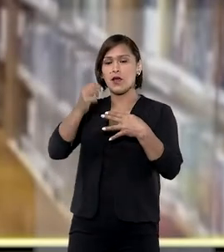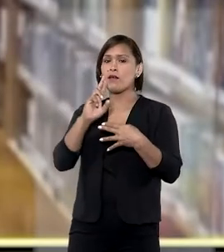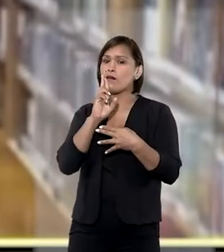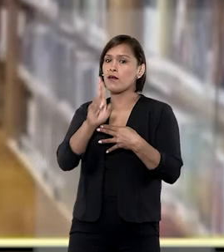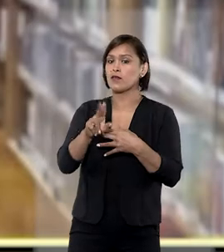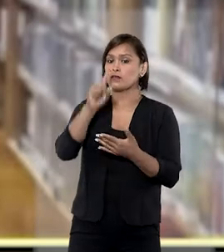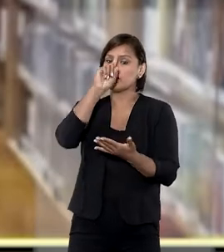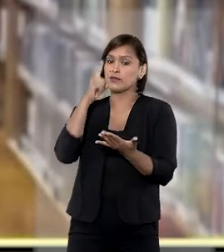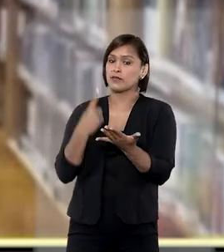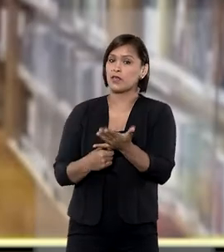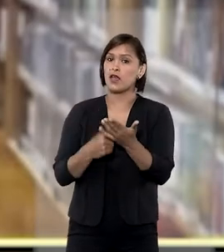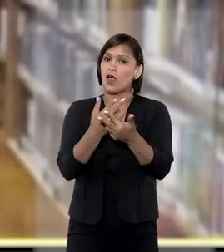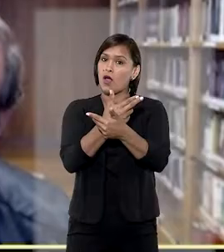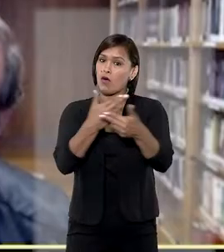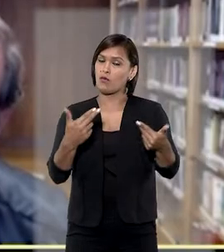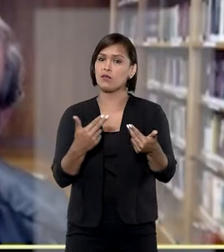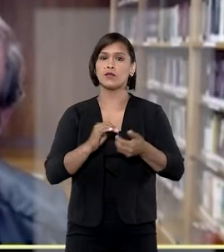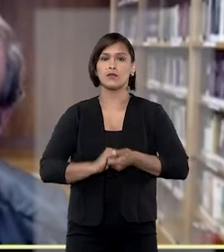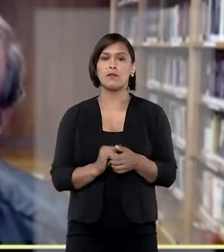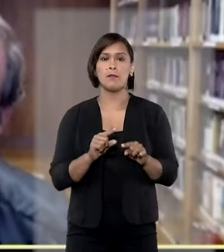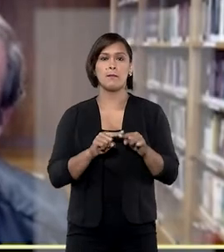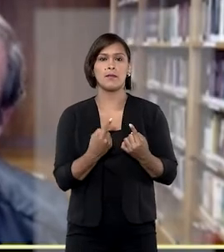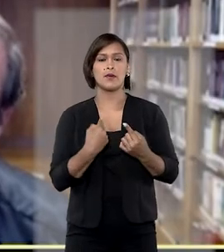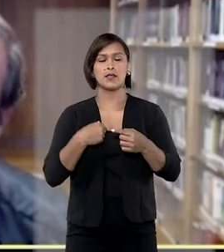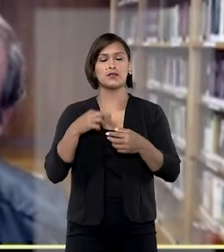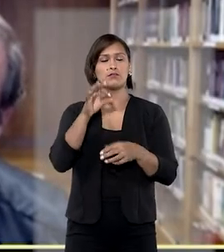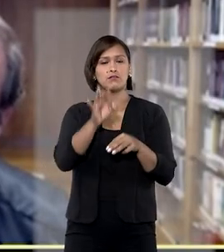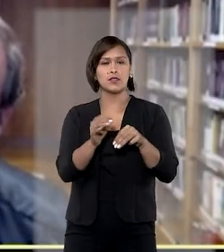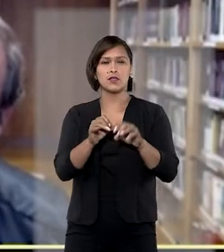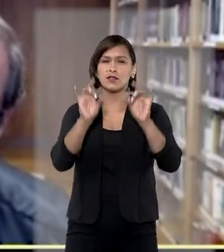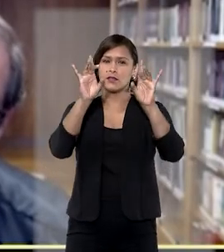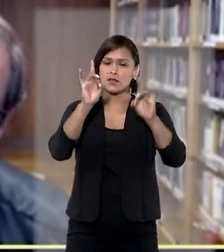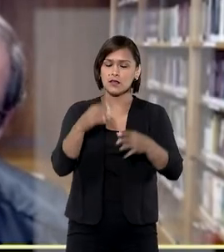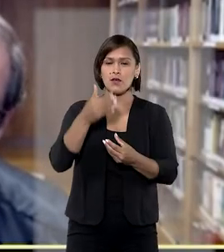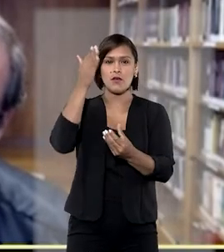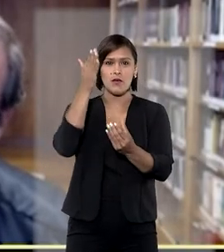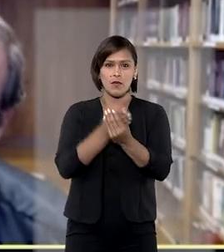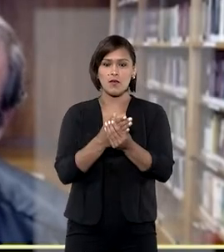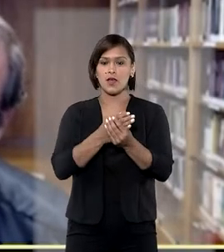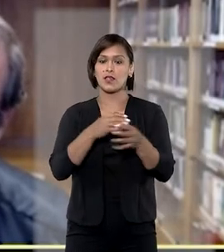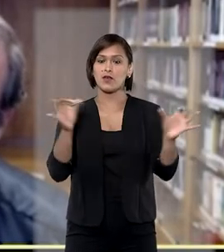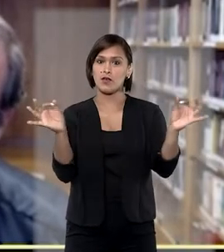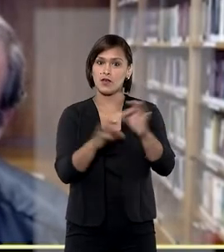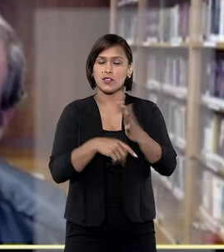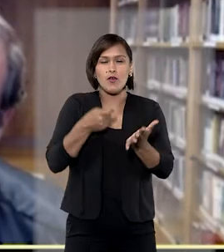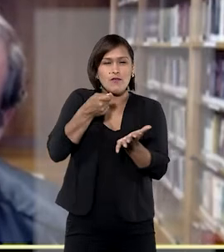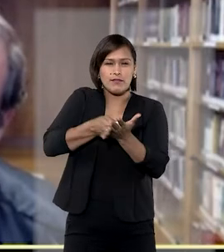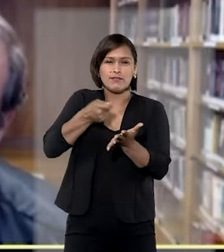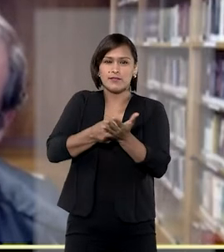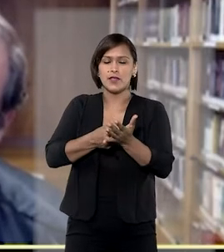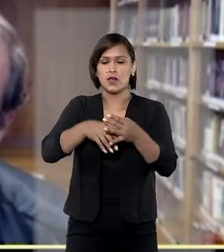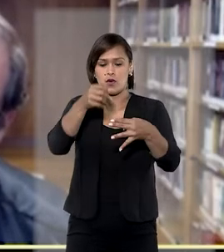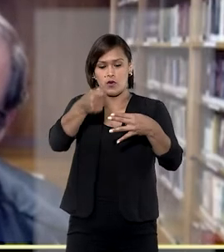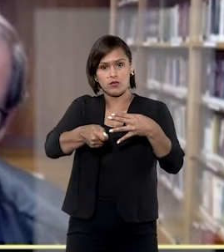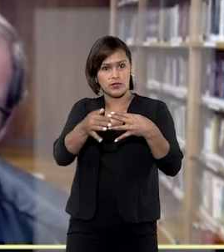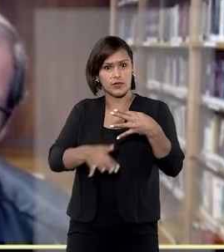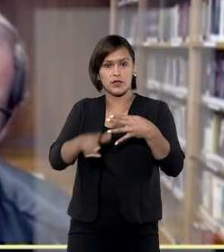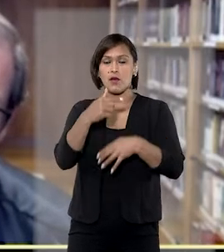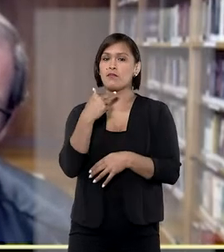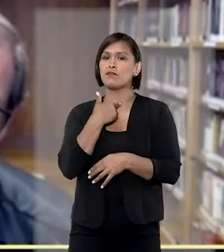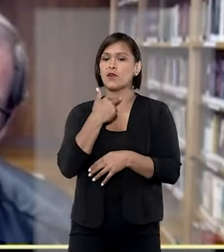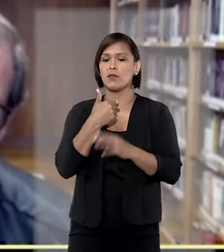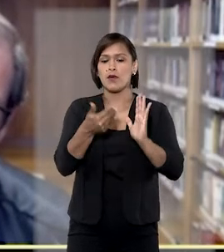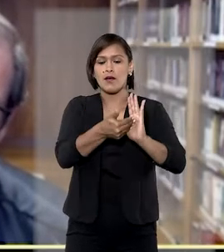solução de determinadas questões. No entanto, o ministro destacou que nos processos de execução forçada, o Judiciário não